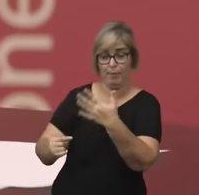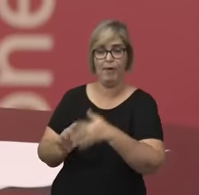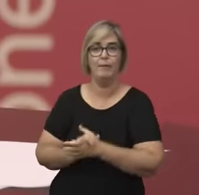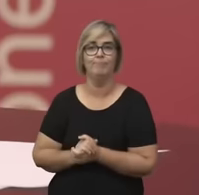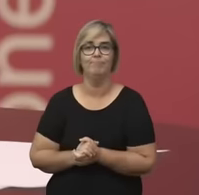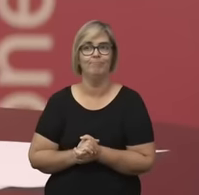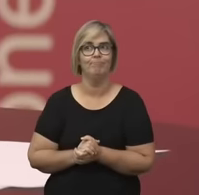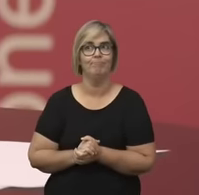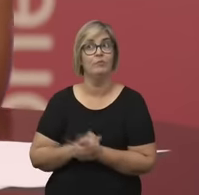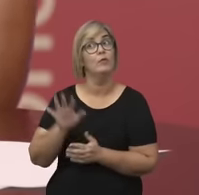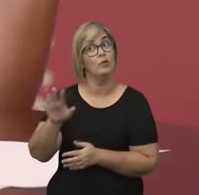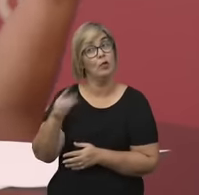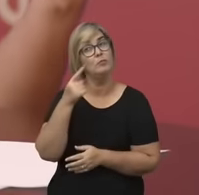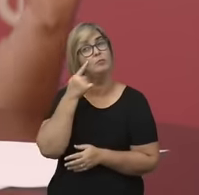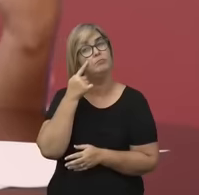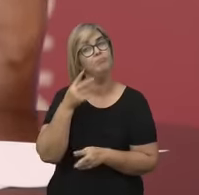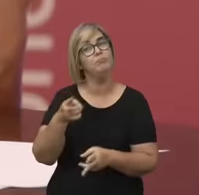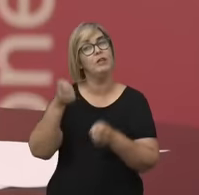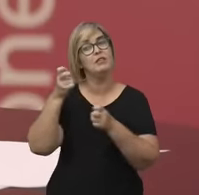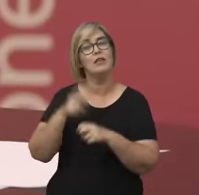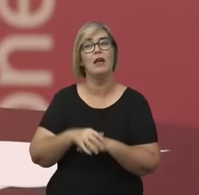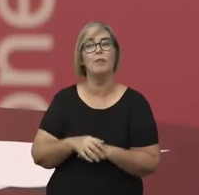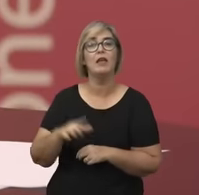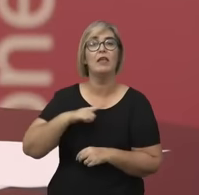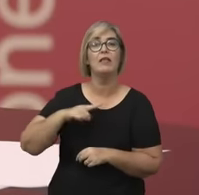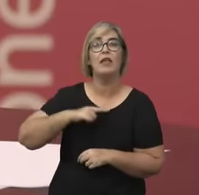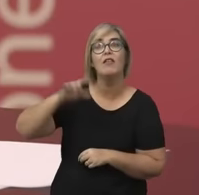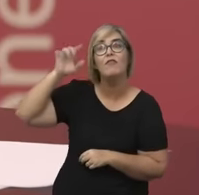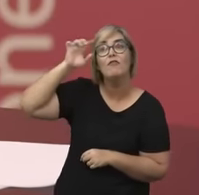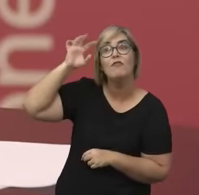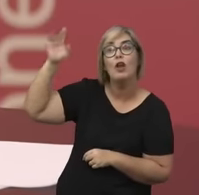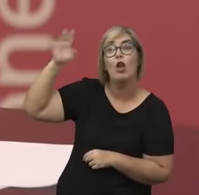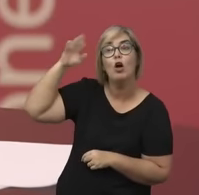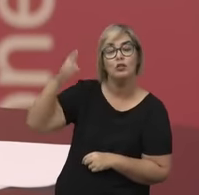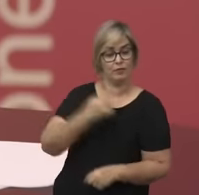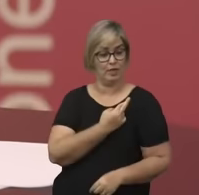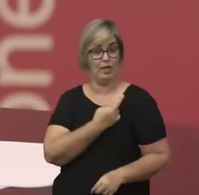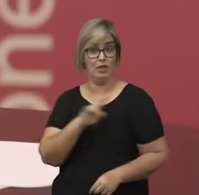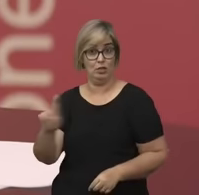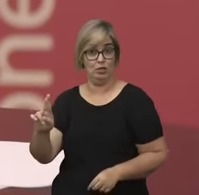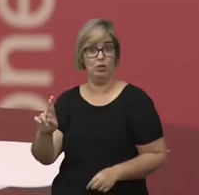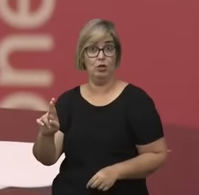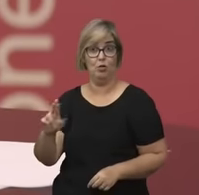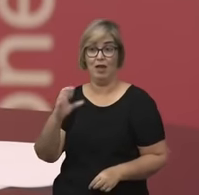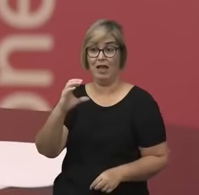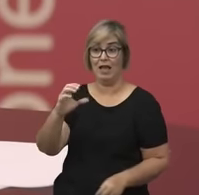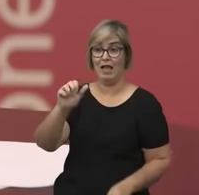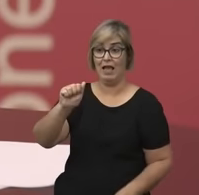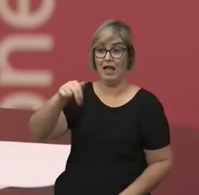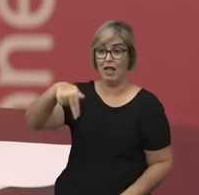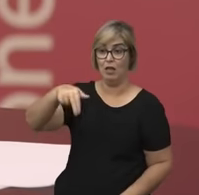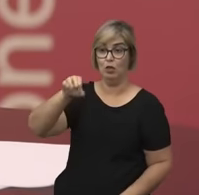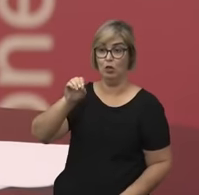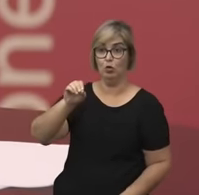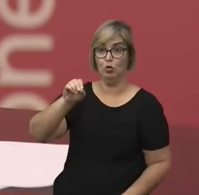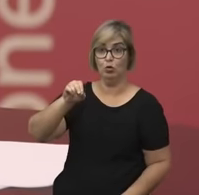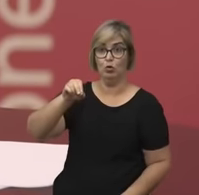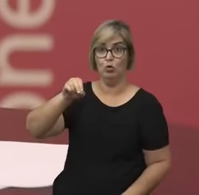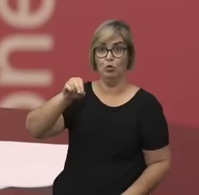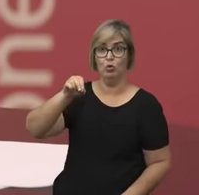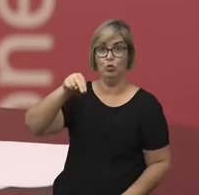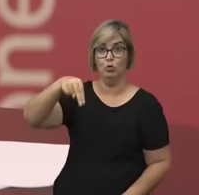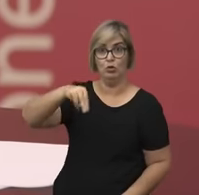a gente encontra filósofos canônicos na Antiguidade, como Aristóteles, que, de alguma maneira, ainda que